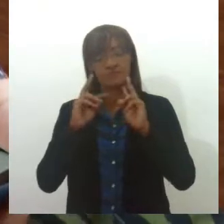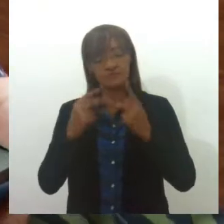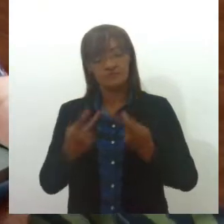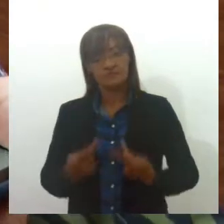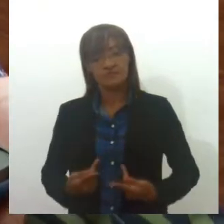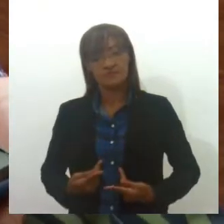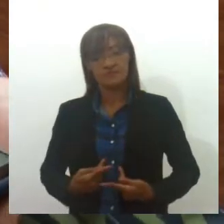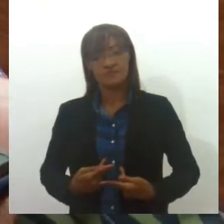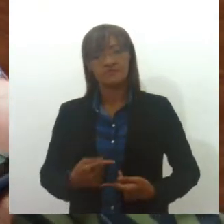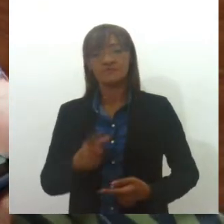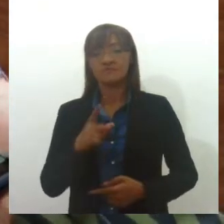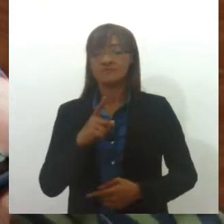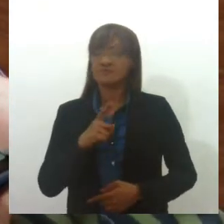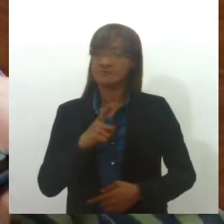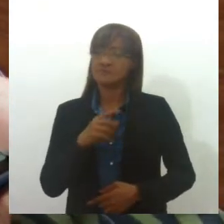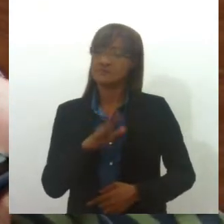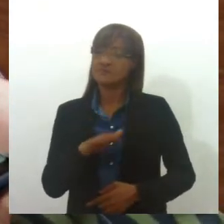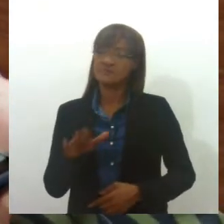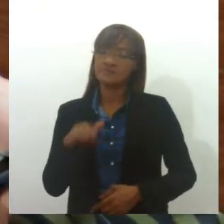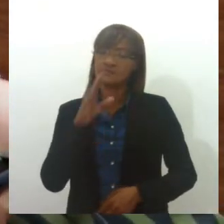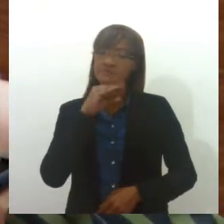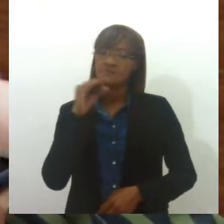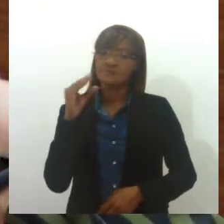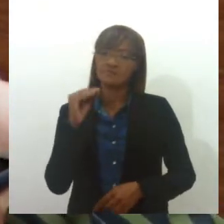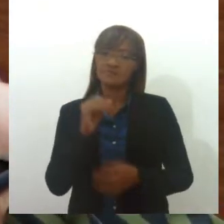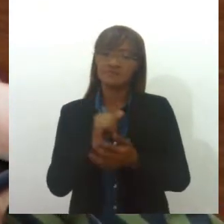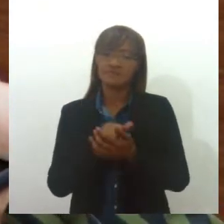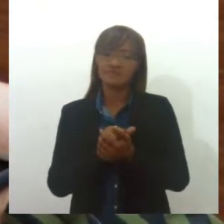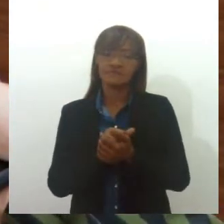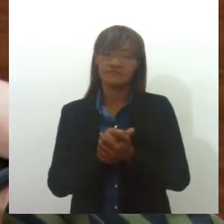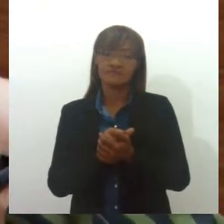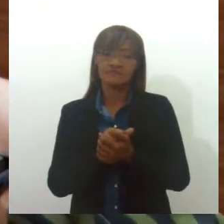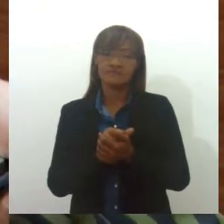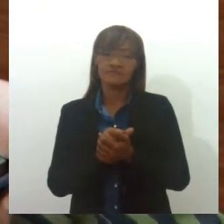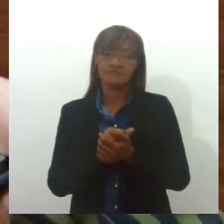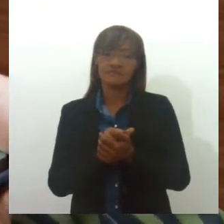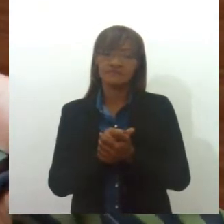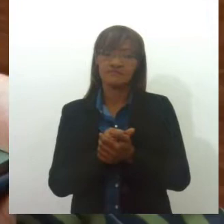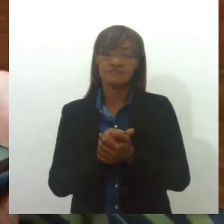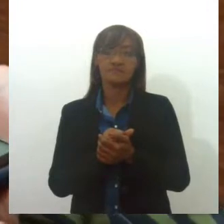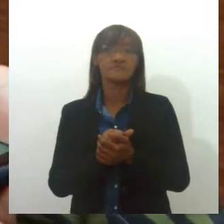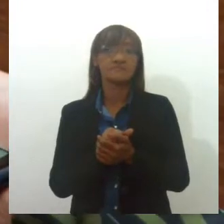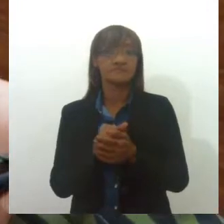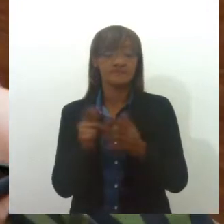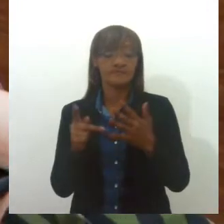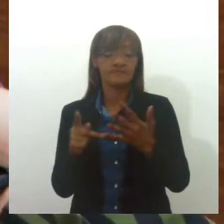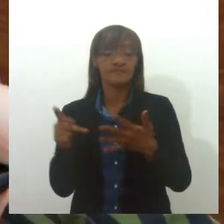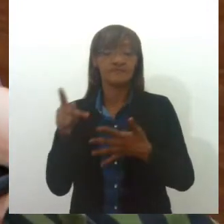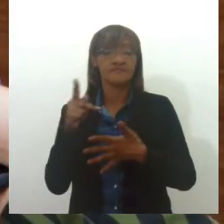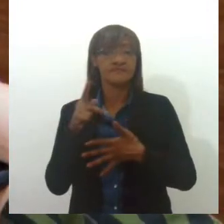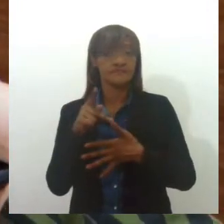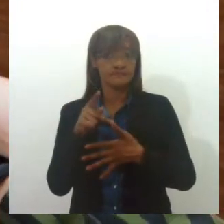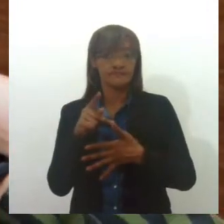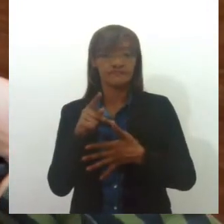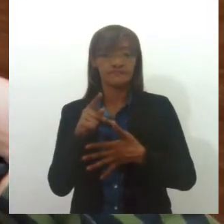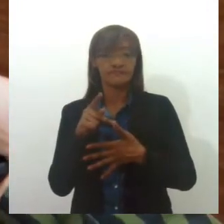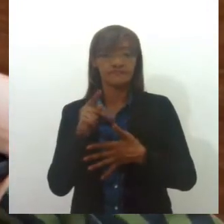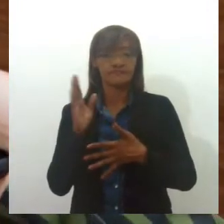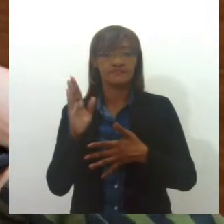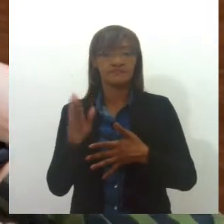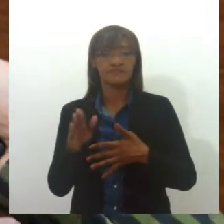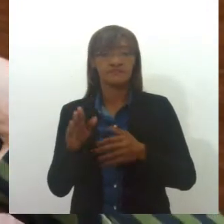crianças e adolescentes, que são consideradas como seres humanos com prioridade absoluta, de acordo com o artigo